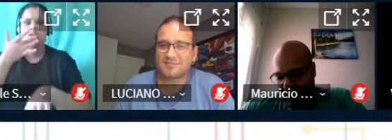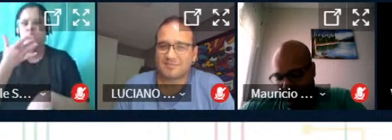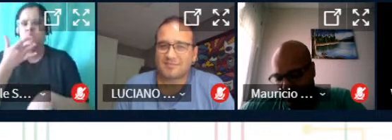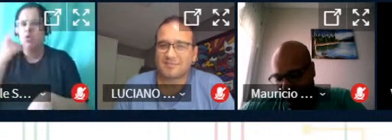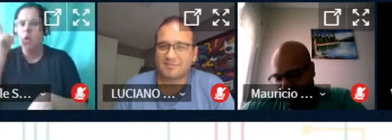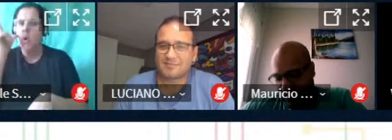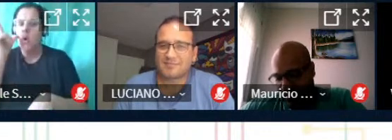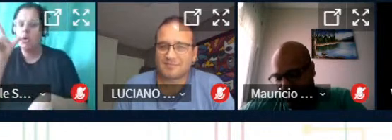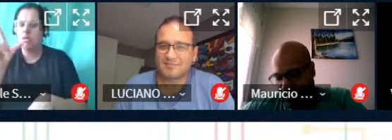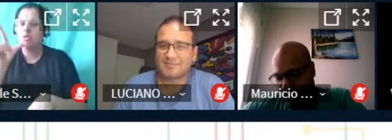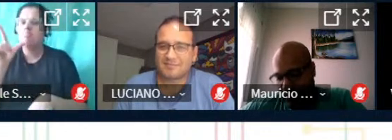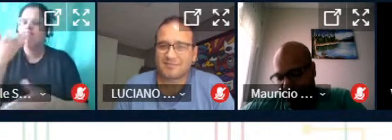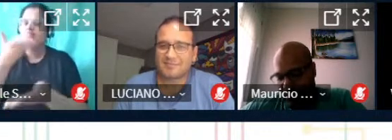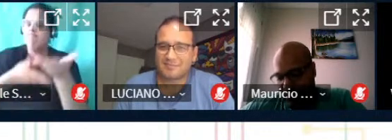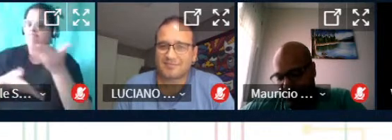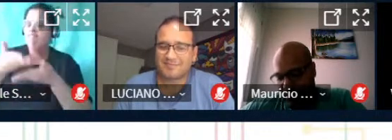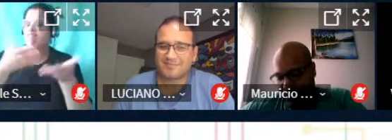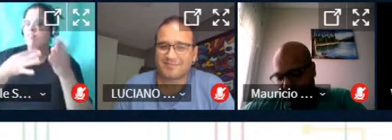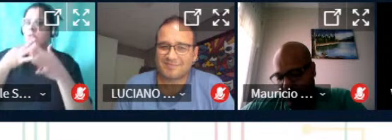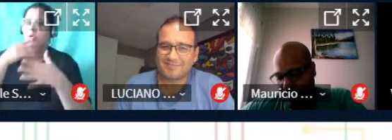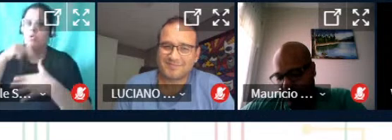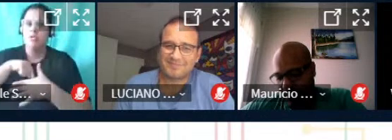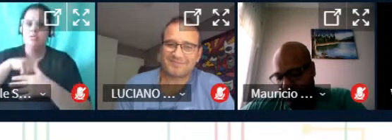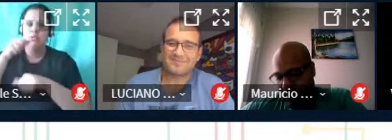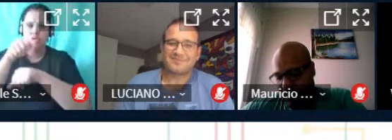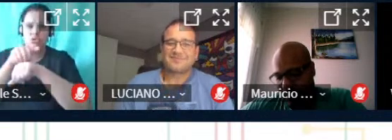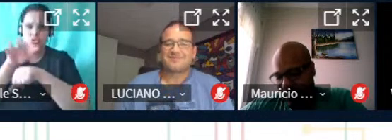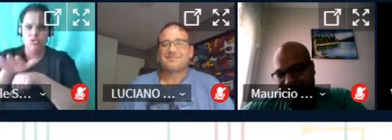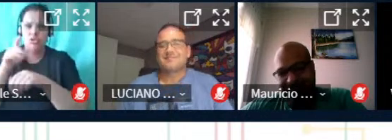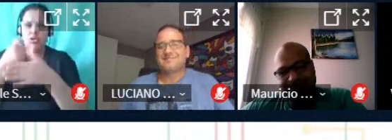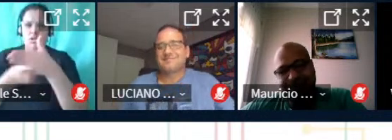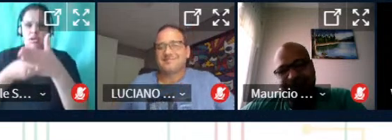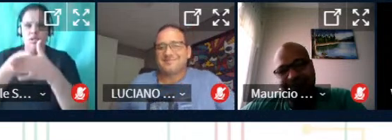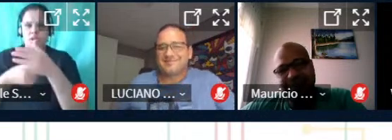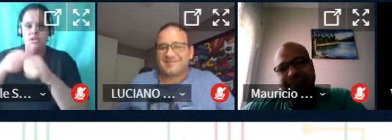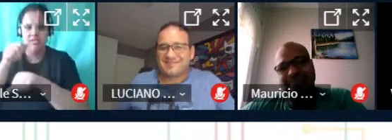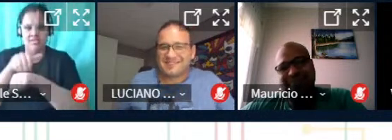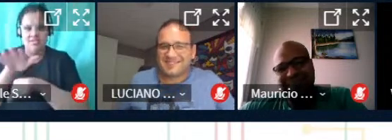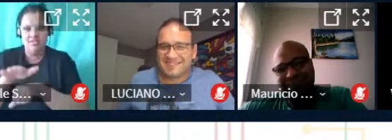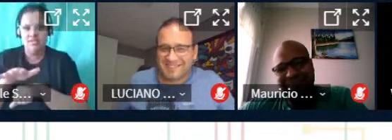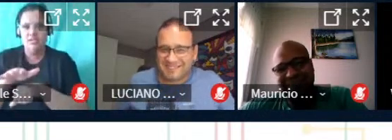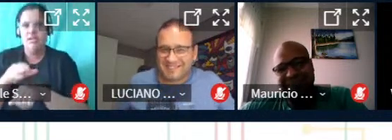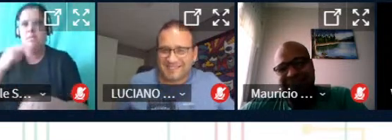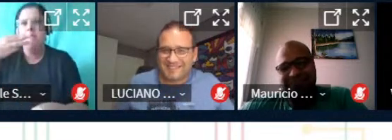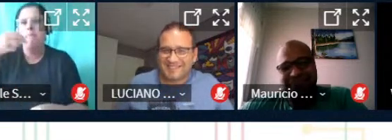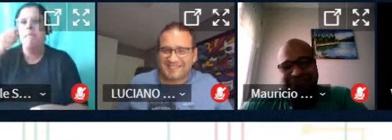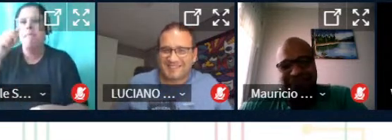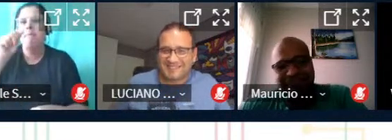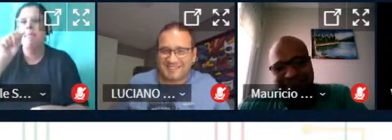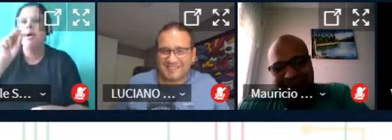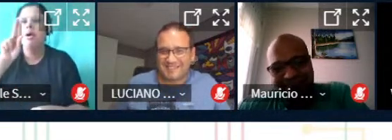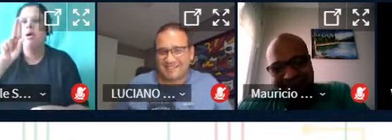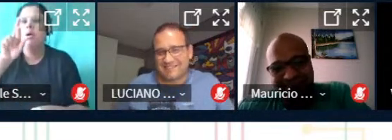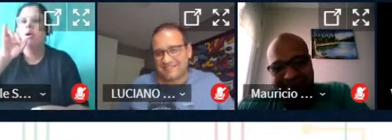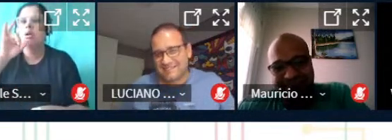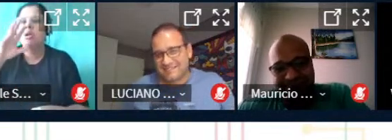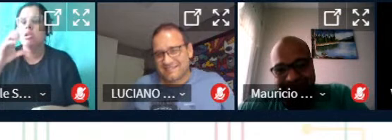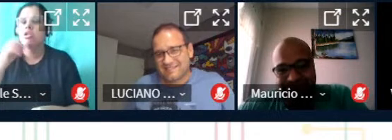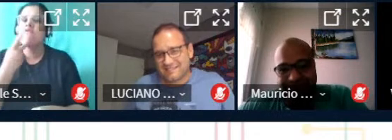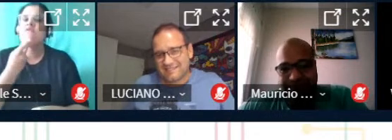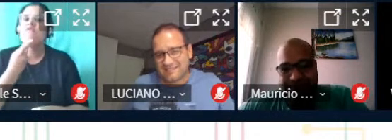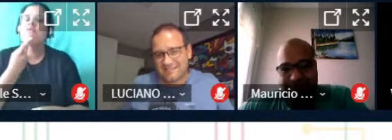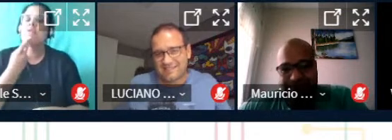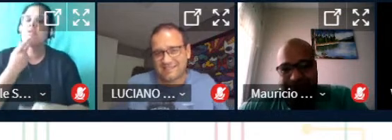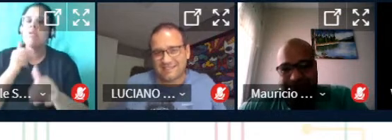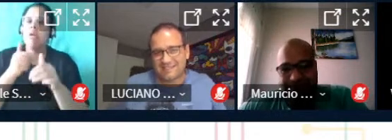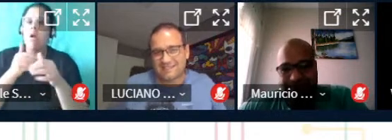conhecimento fica aqui a dica eu tentando fazer dicas Maurício e aí o que que tu me fala sobre orientar essa